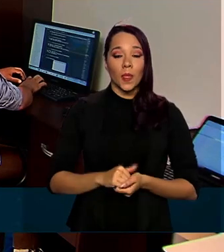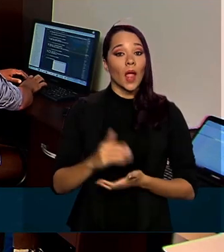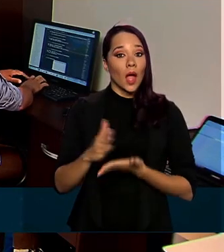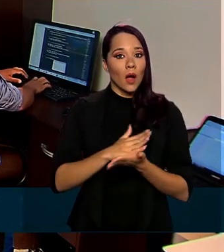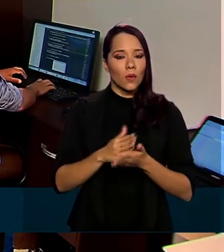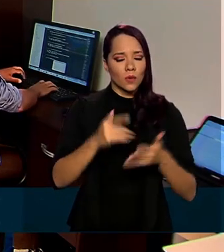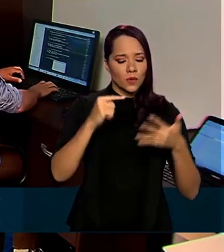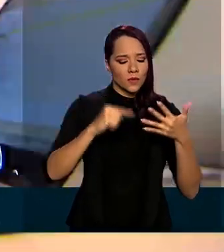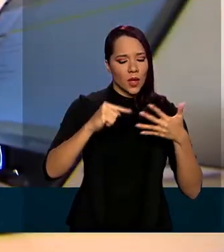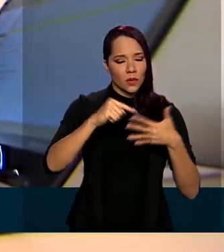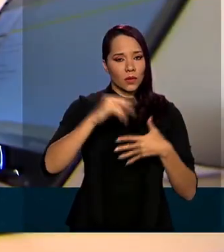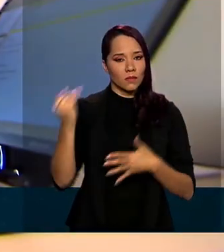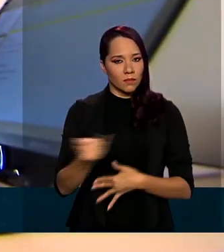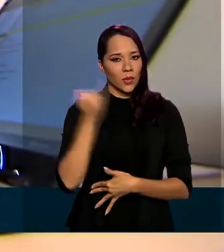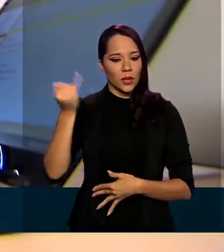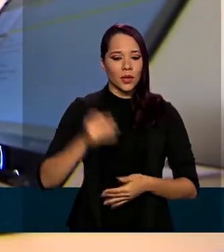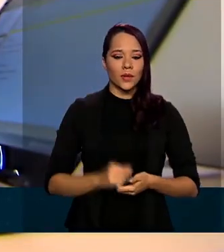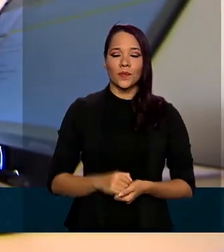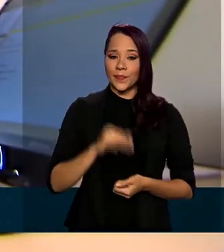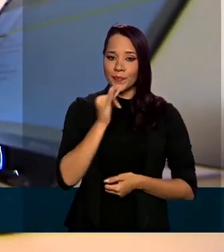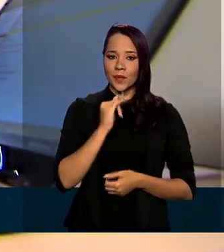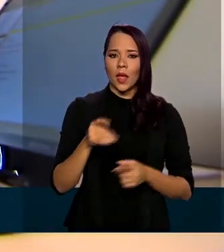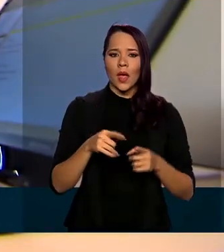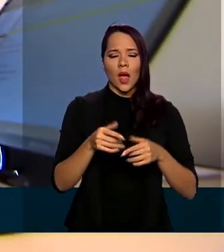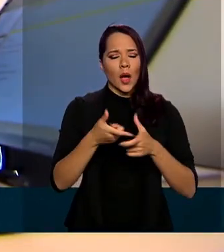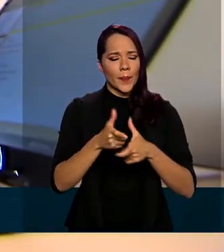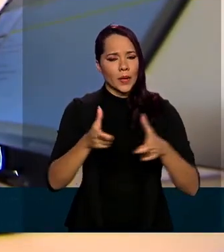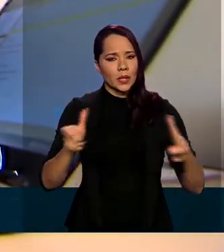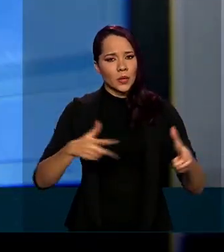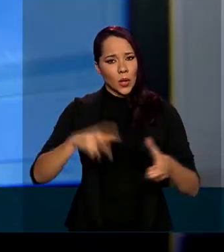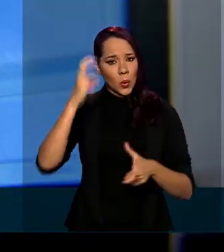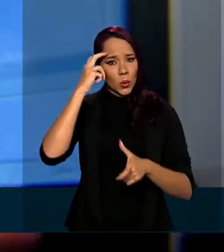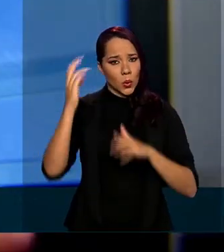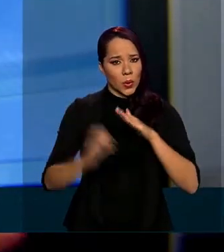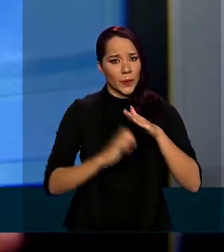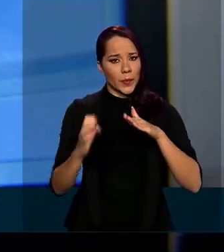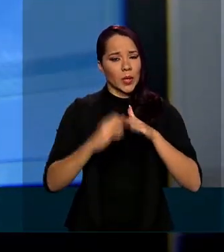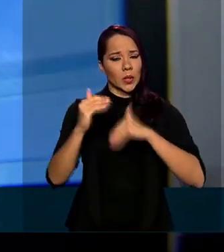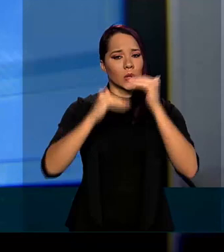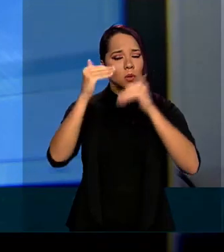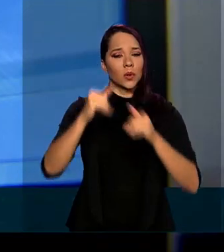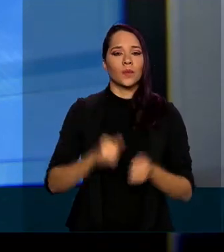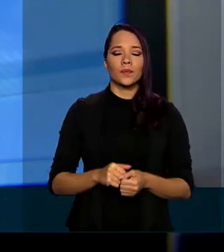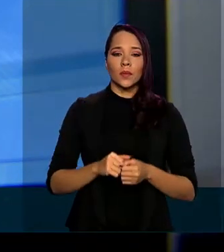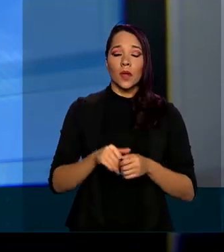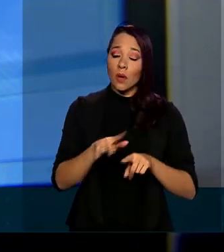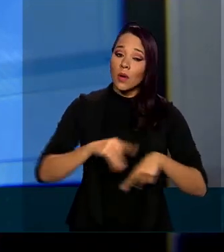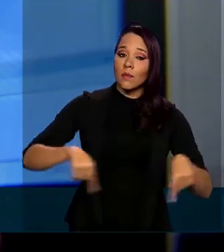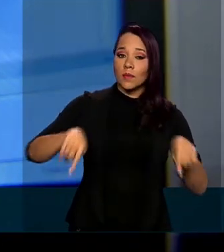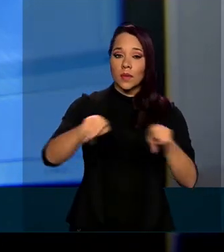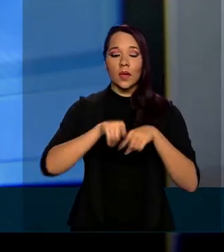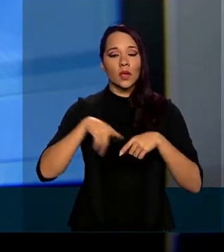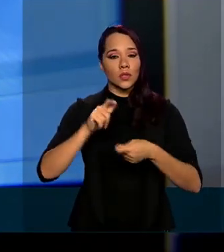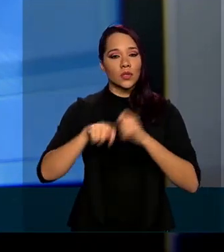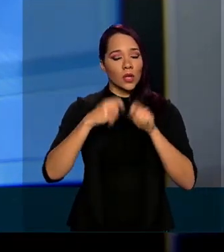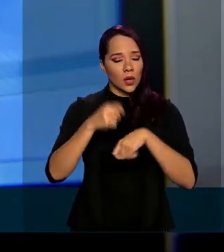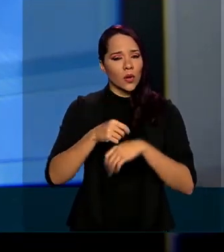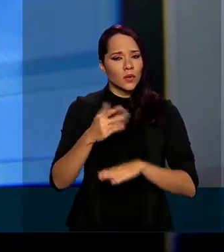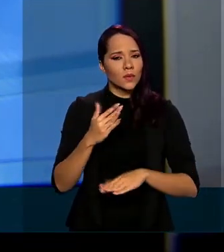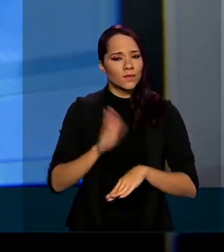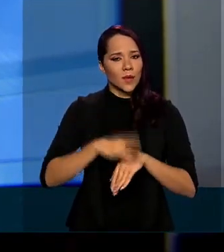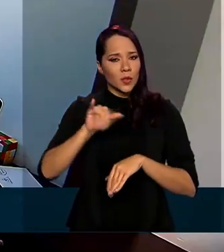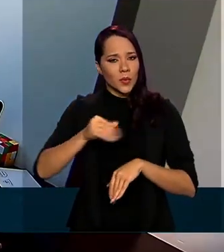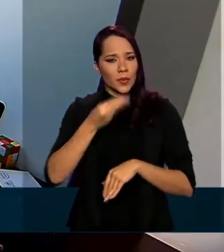são essenciais, como ampliação da cultura empreendedora, tornar o ambiente de negócios mais propício